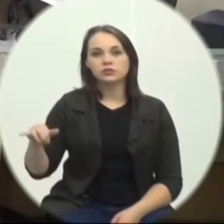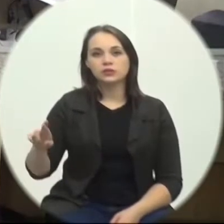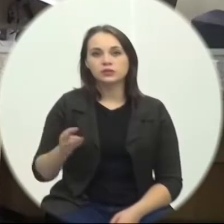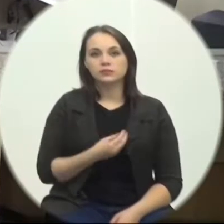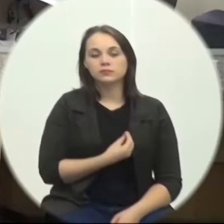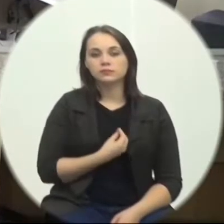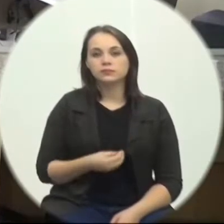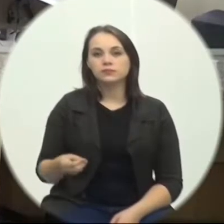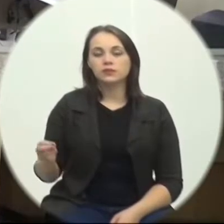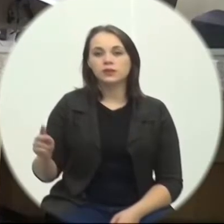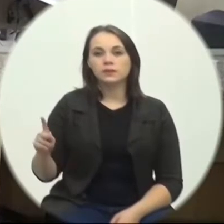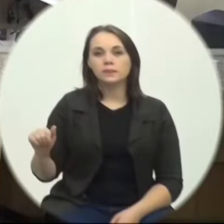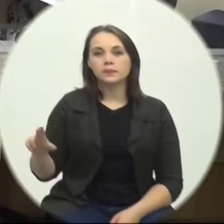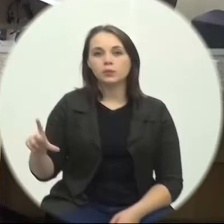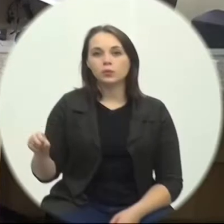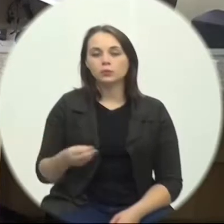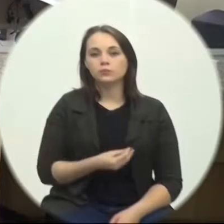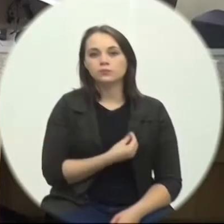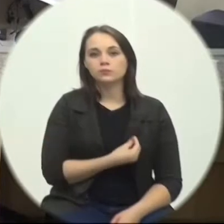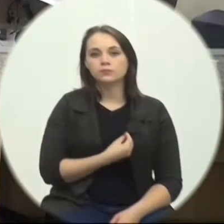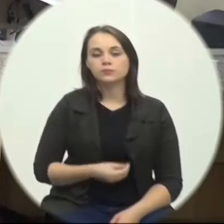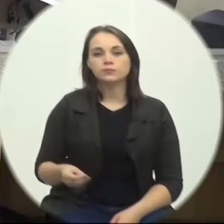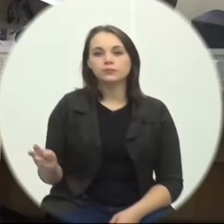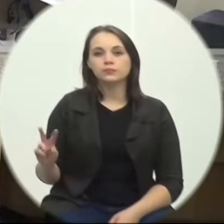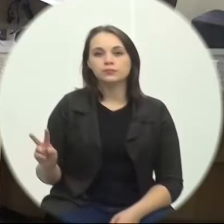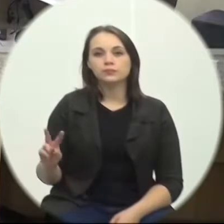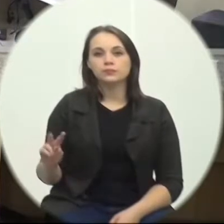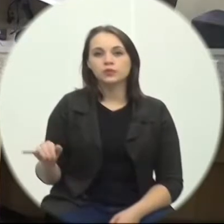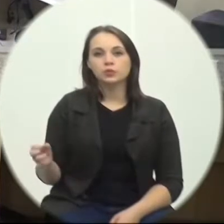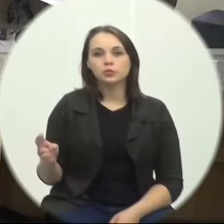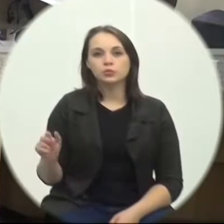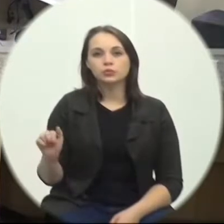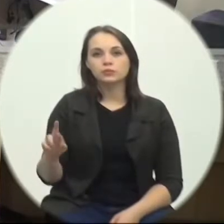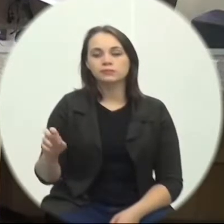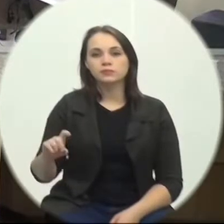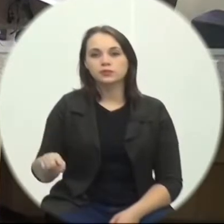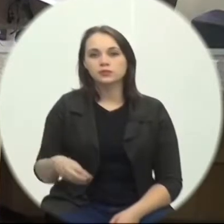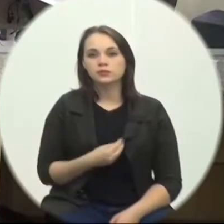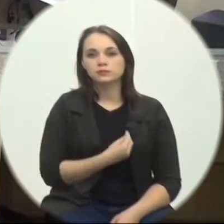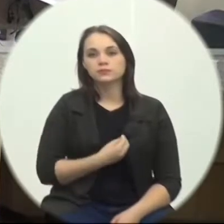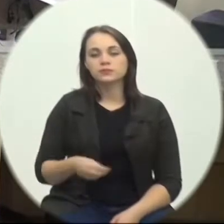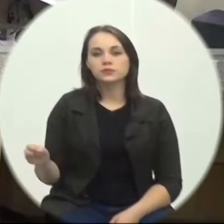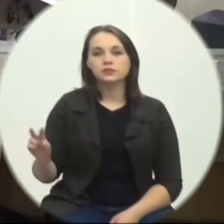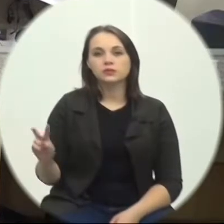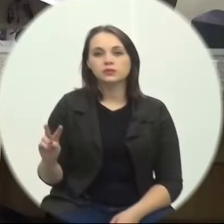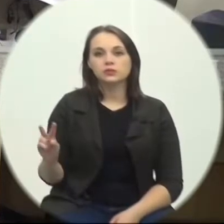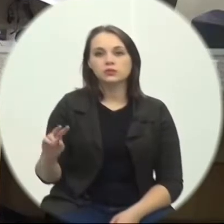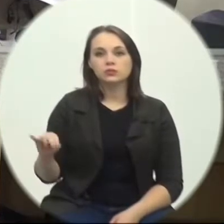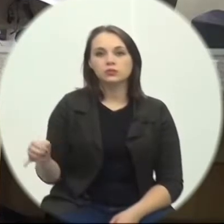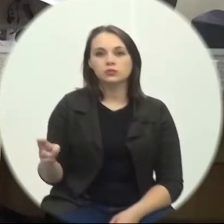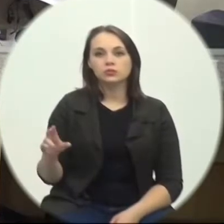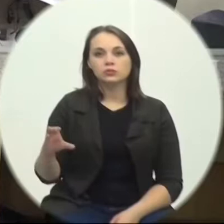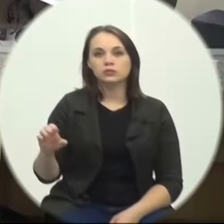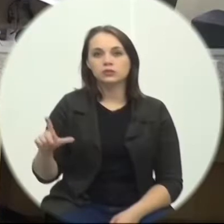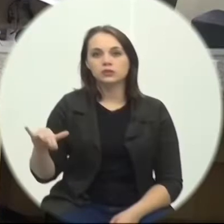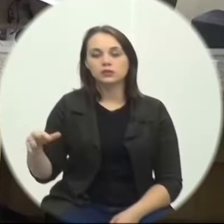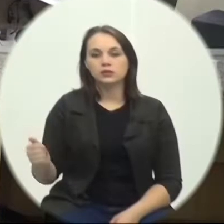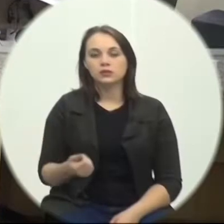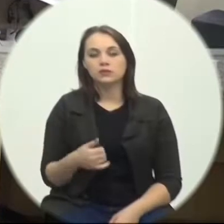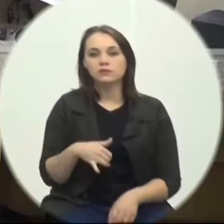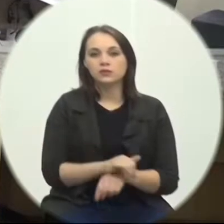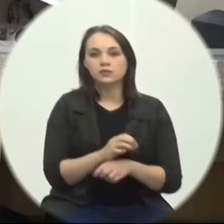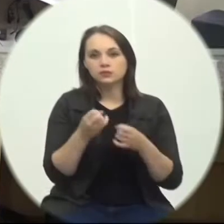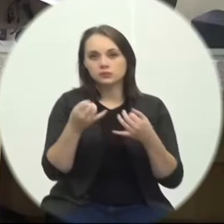Presente, vereador Paulo Ferrarese. Presente, vereador Juarez de Jesus. Presente, vereadora Juscelia Vargas, ausência